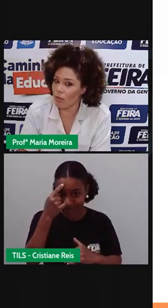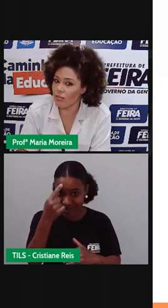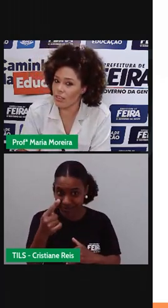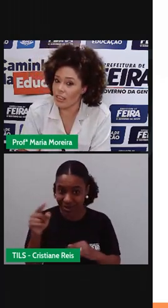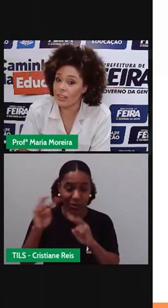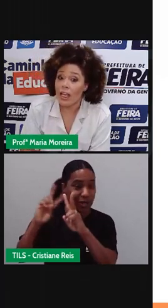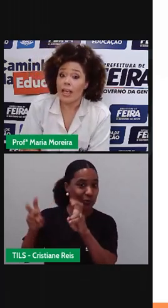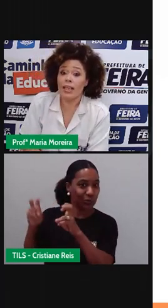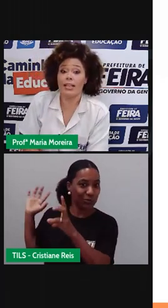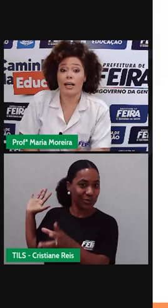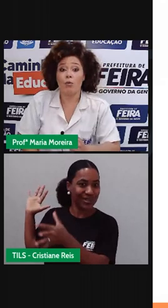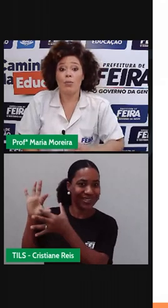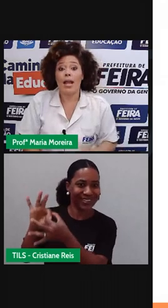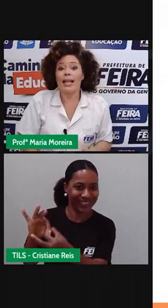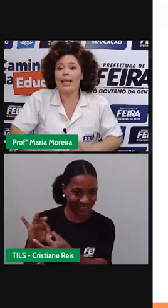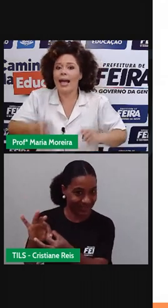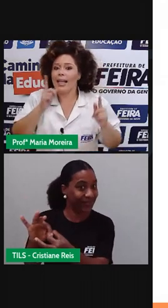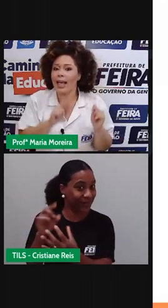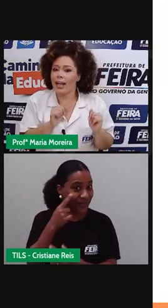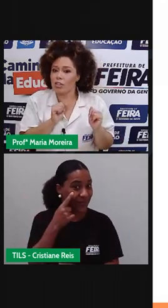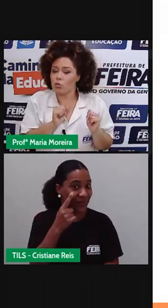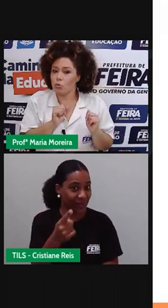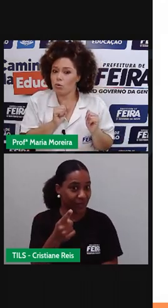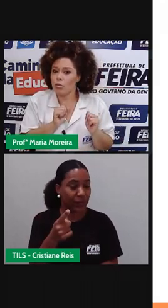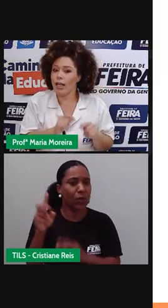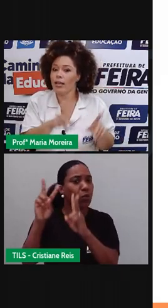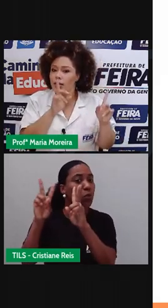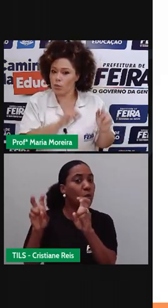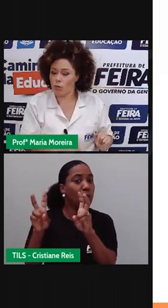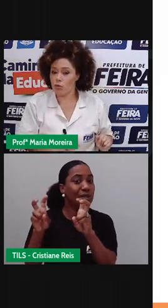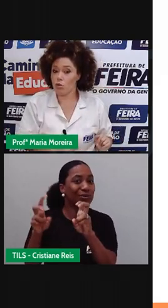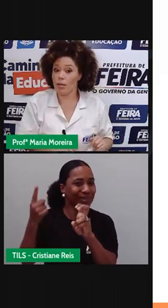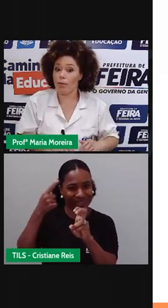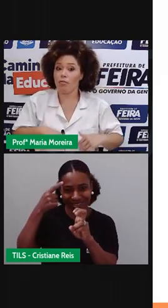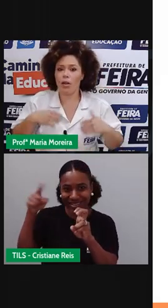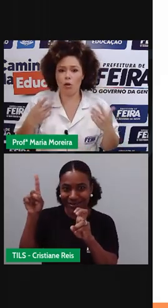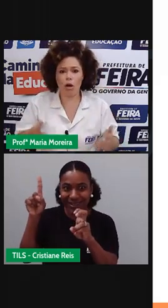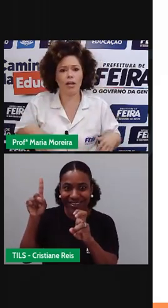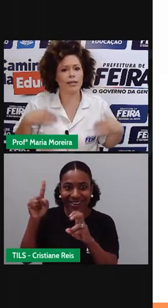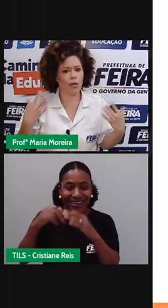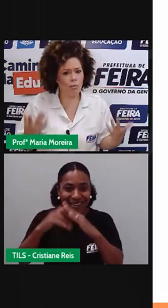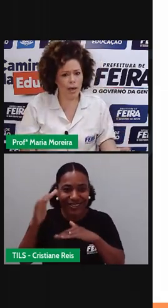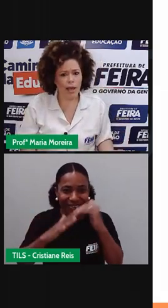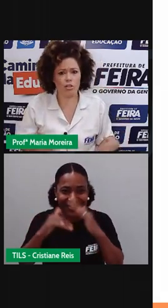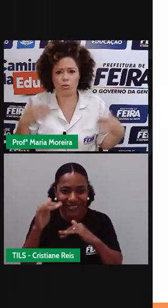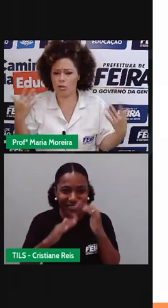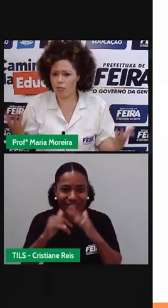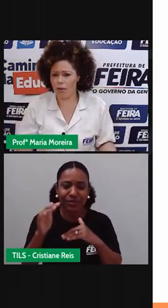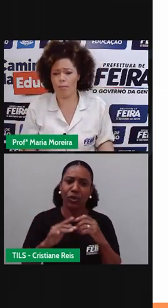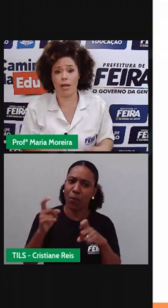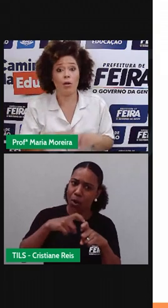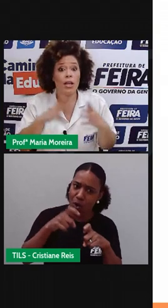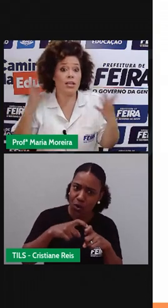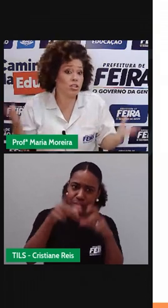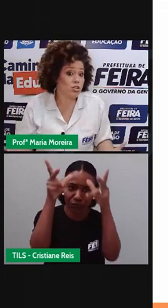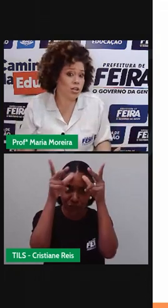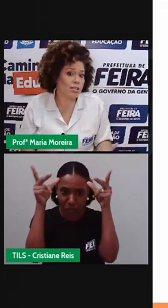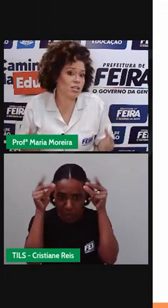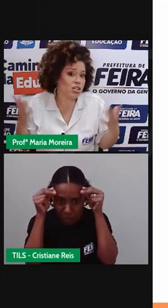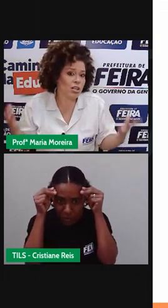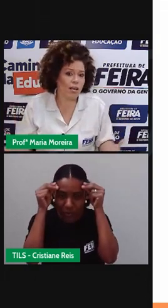conteúdo para vocês. Então, lá naquele assunto, né? Das profissões, a pró falou, olha, tem um médico, tem um enfermeiro.